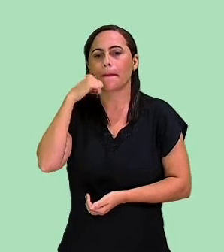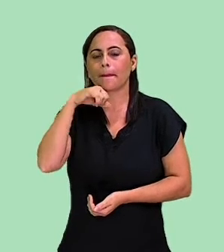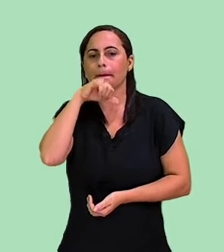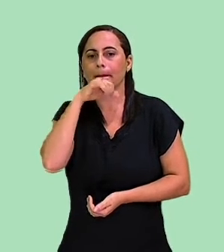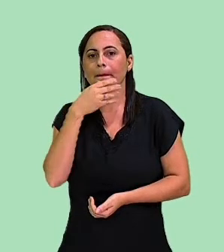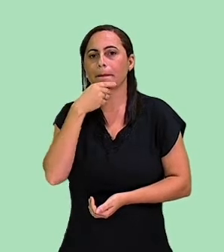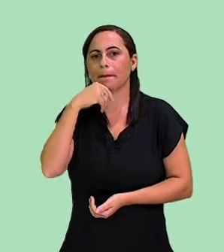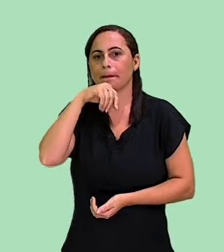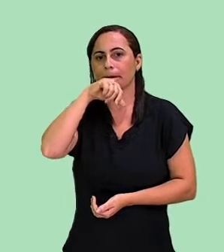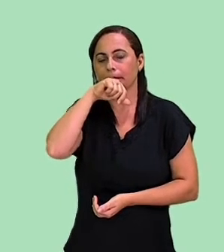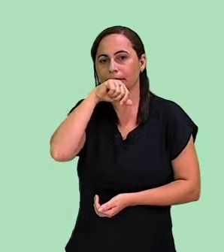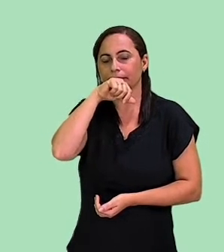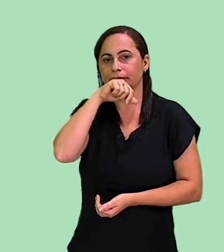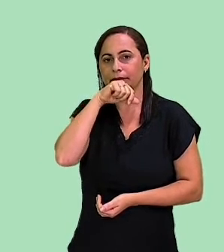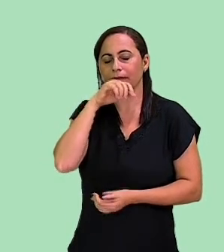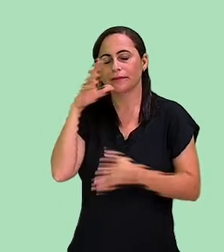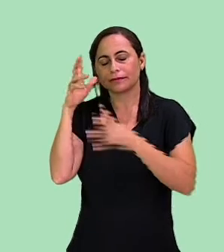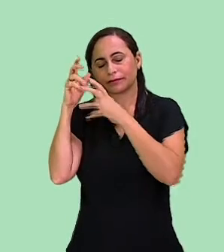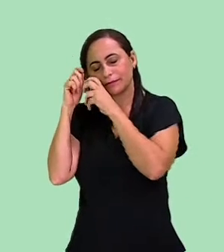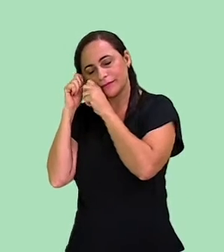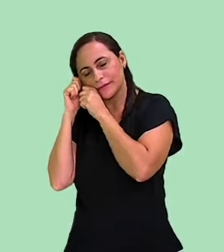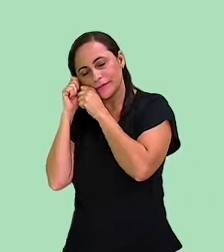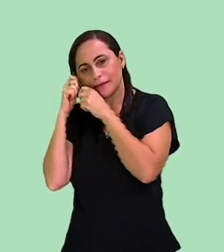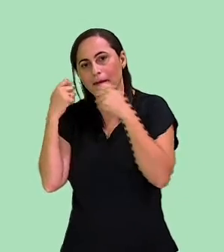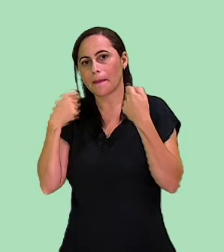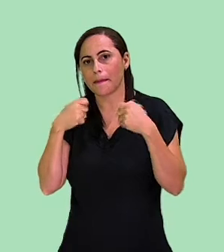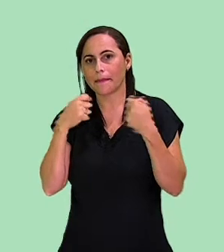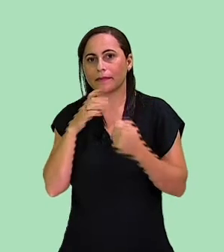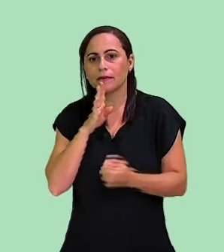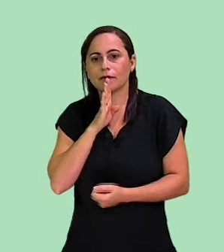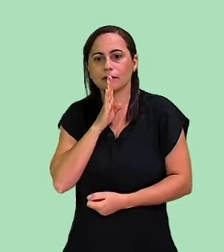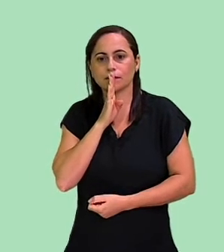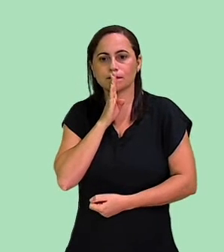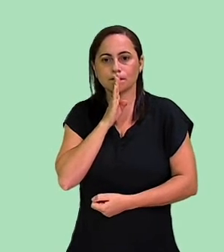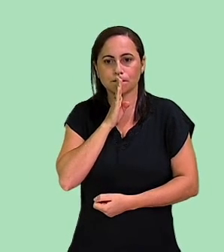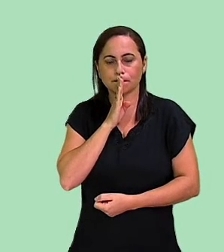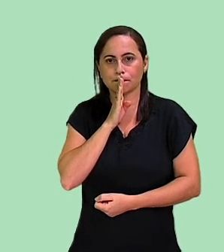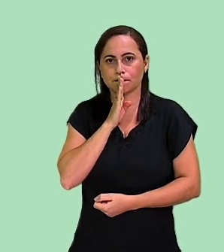mamãe ou o irmãozinho estão dormindo, temos que fazer silêncio, ó.